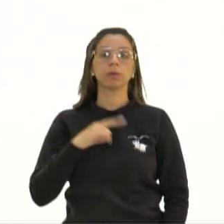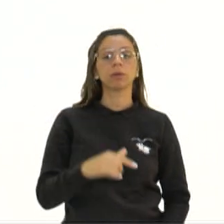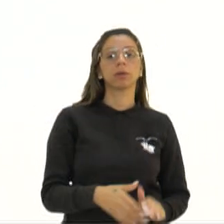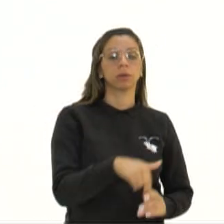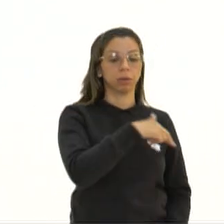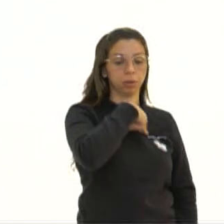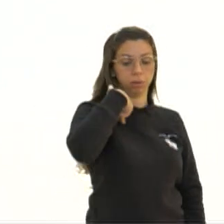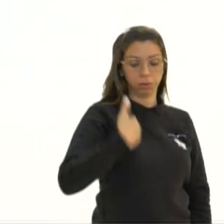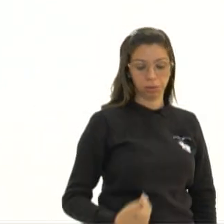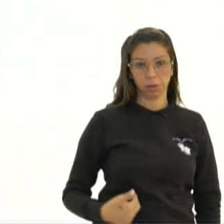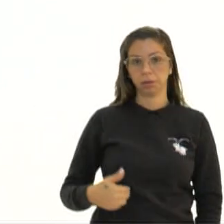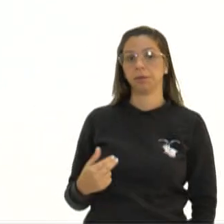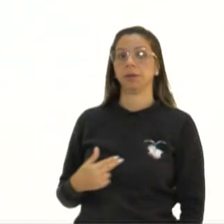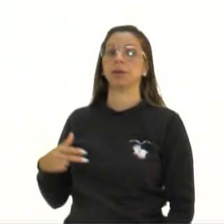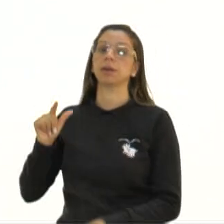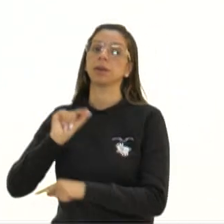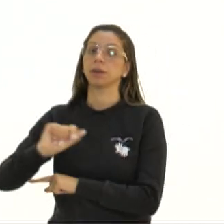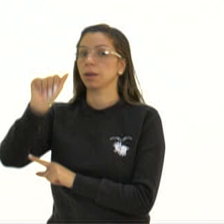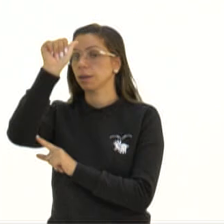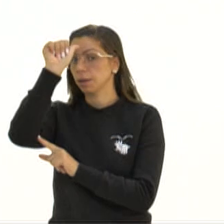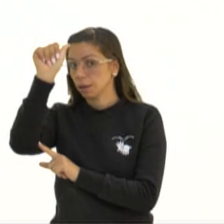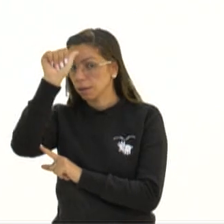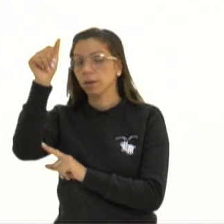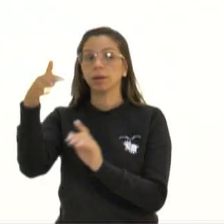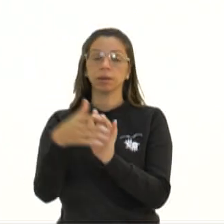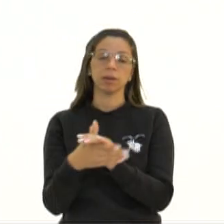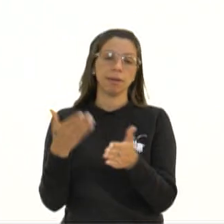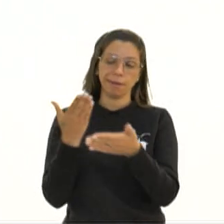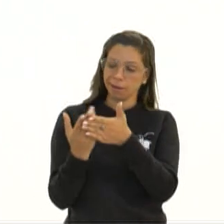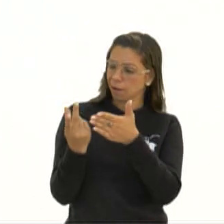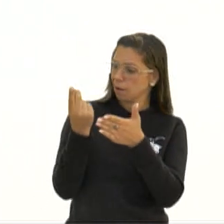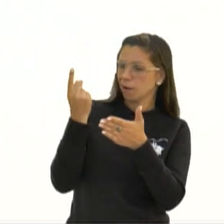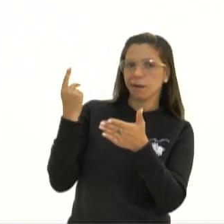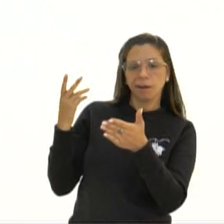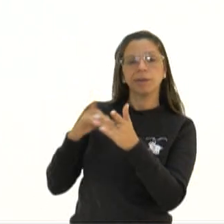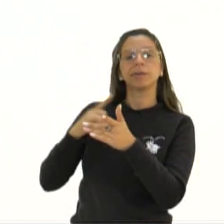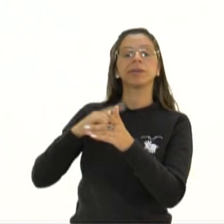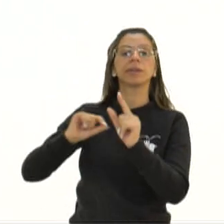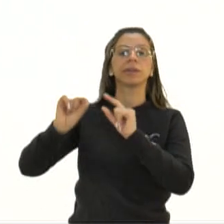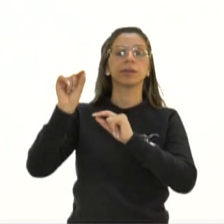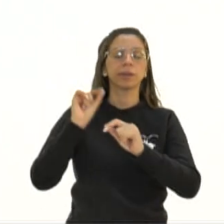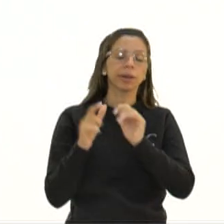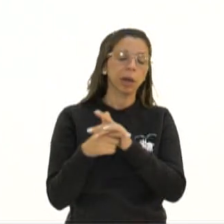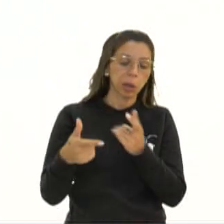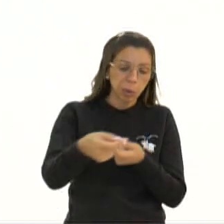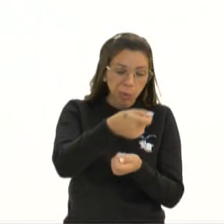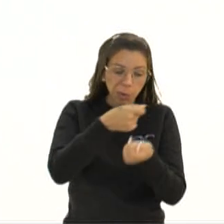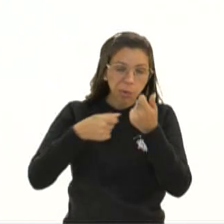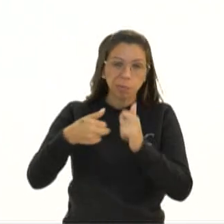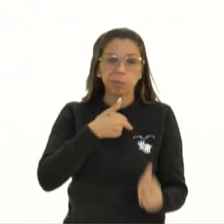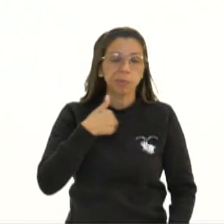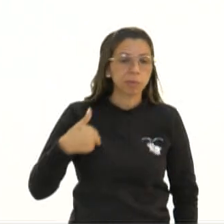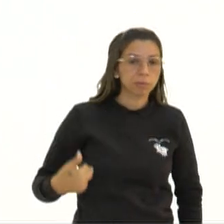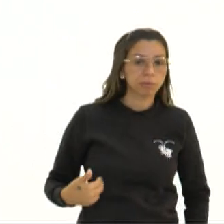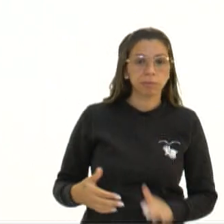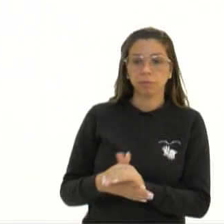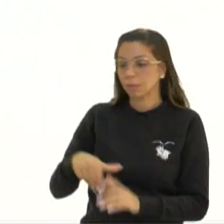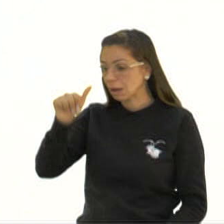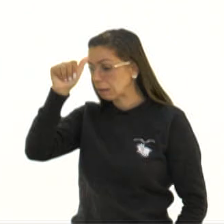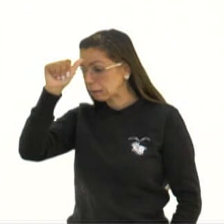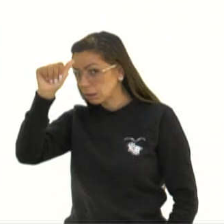Em aulas anteriores, nós dissecamos aí a economia da China e da Índia, a Índia que vem se desenvolvendo